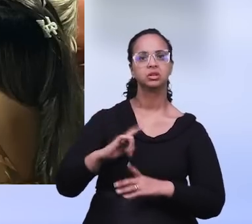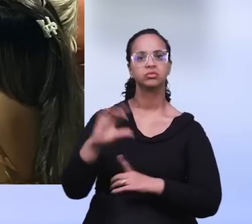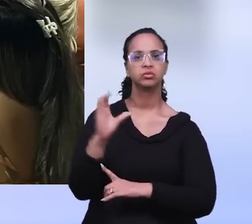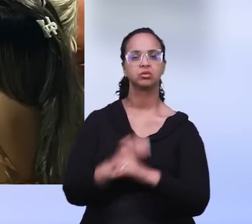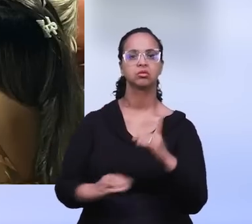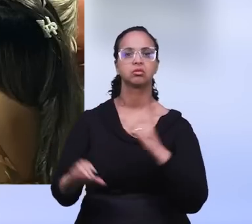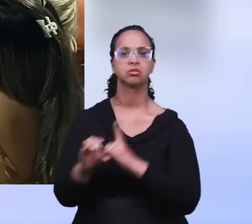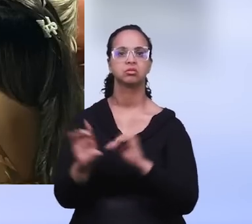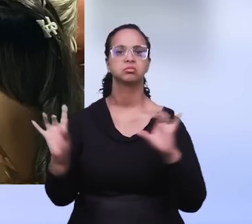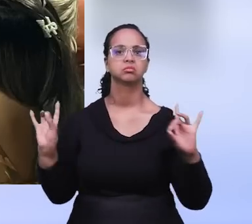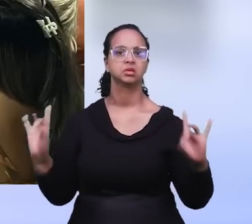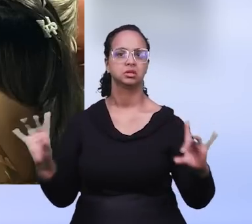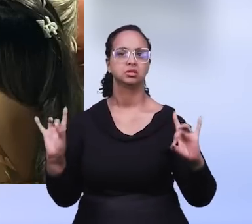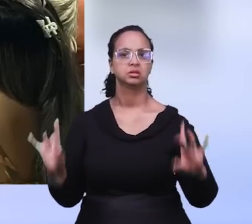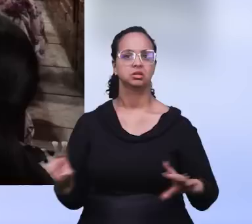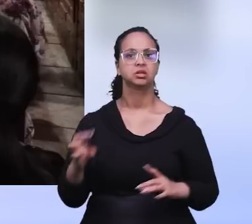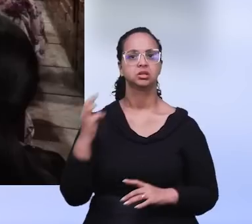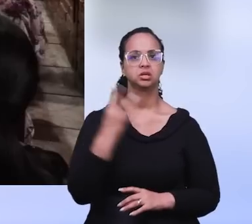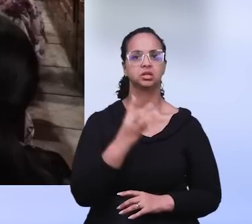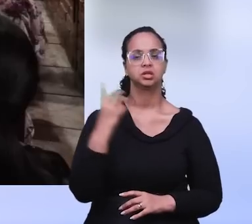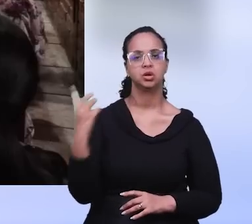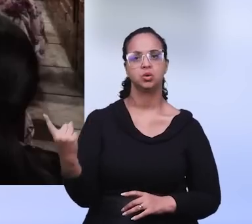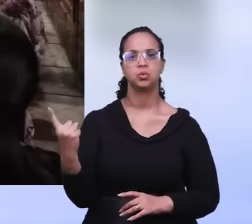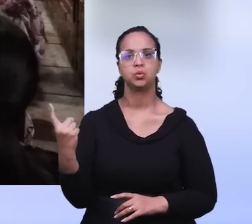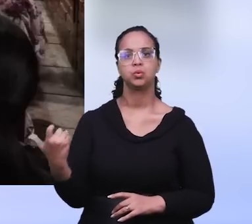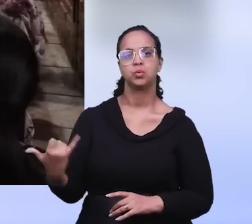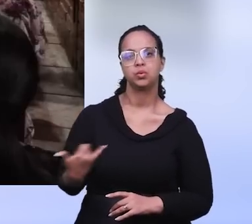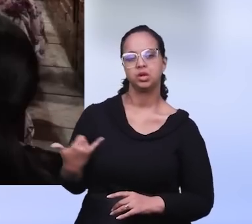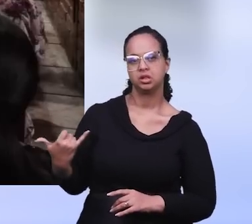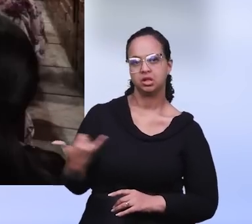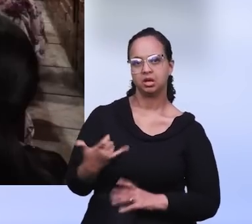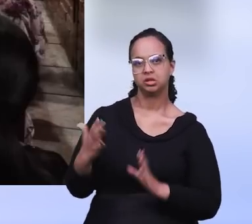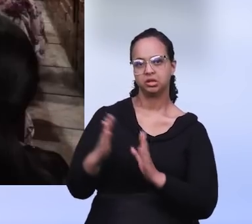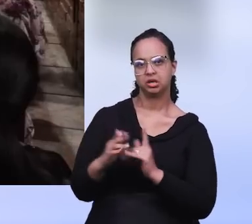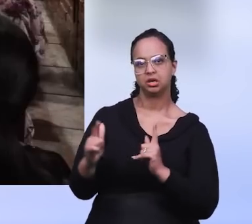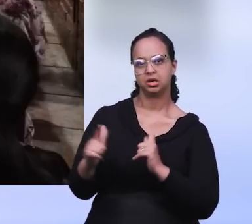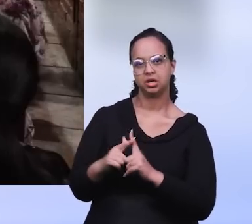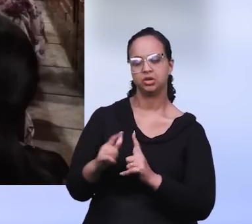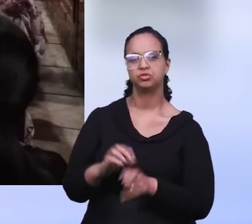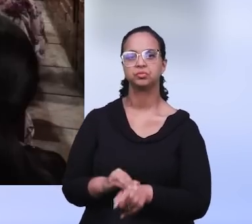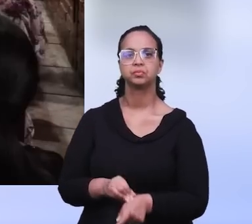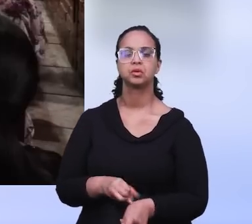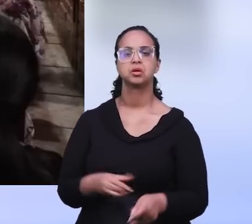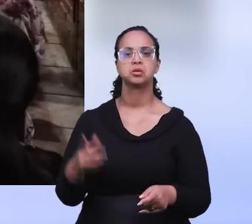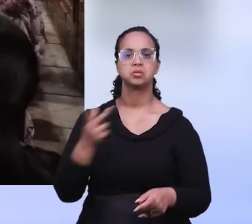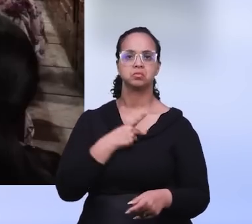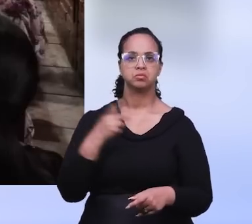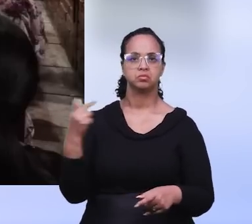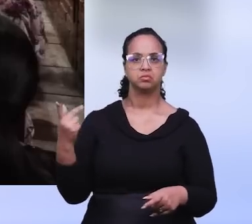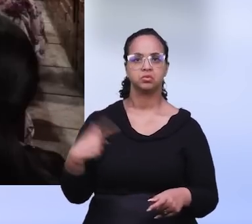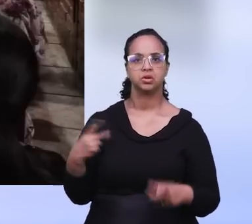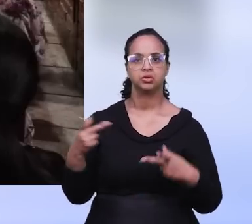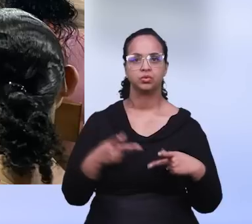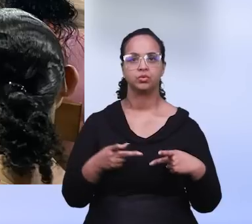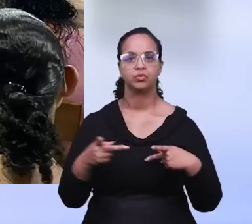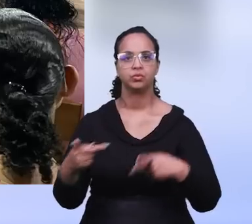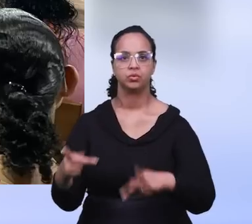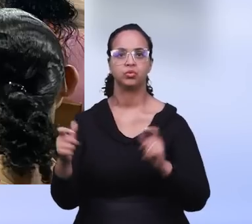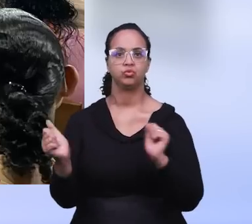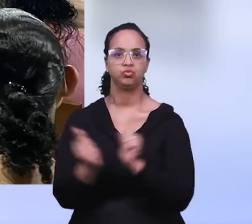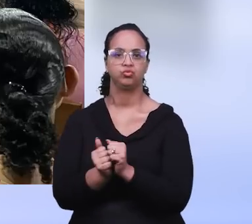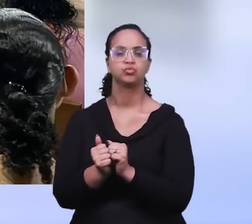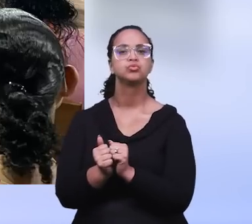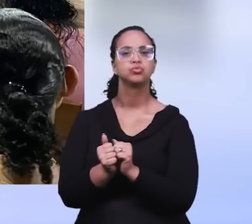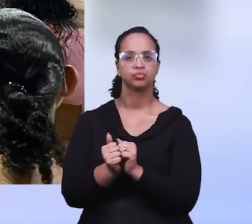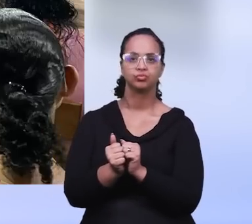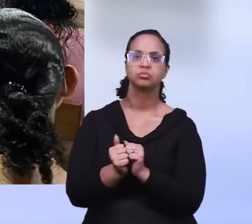programação de cultos especiais pelos 31 anos da congregação. Muitos pastores passaram por lá se alegrando